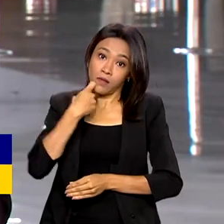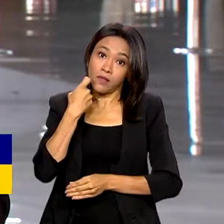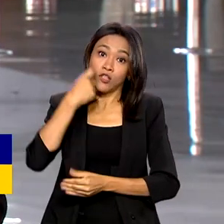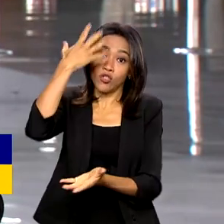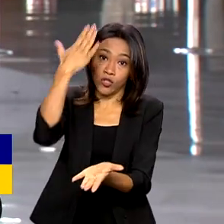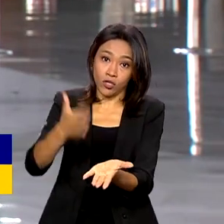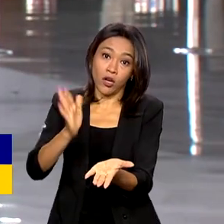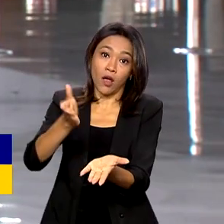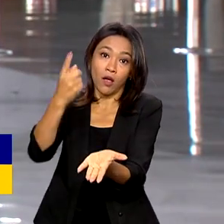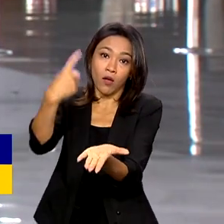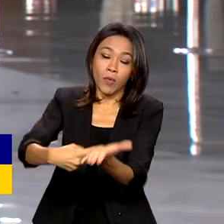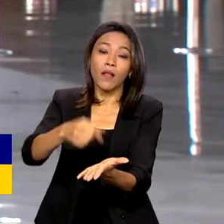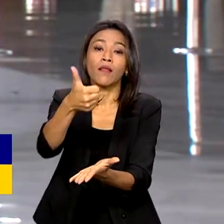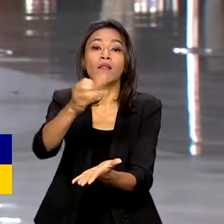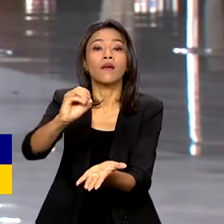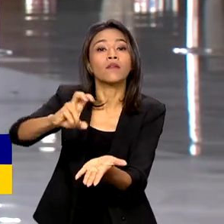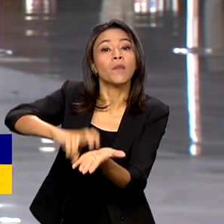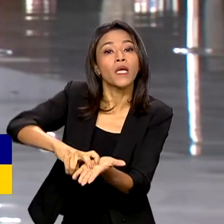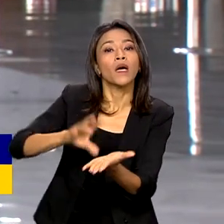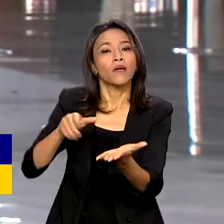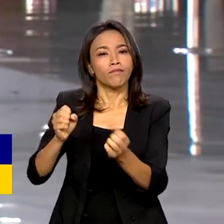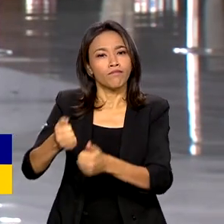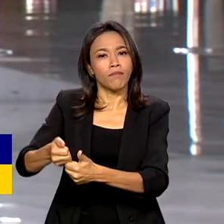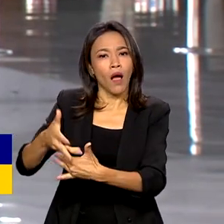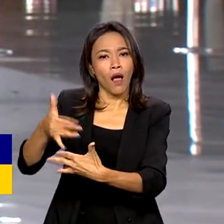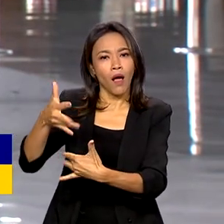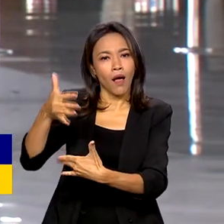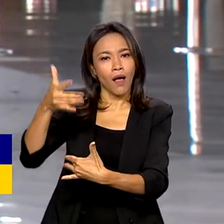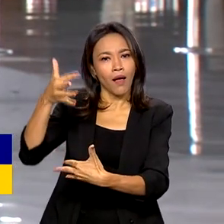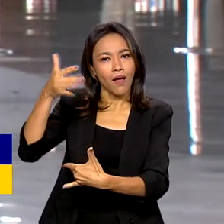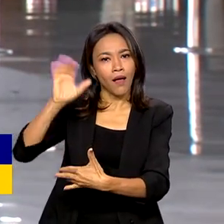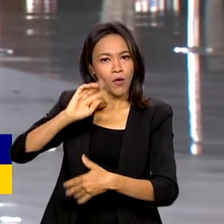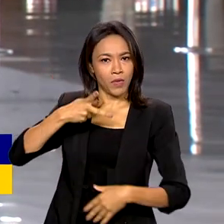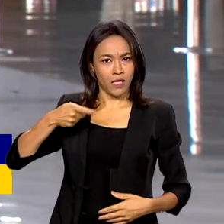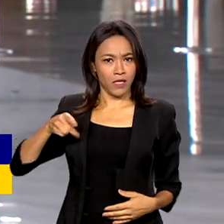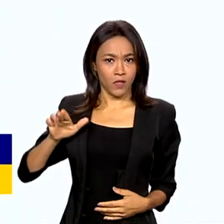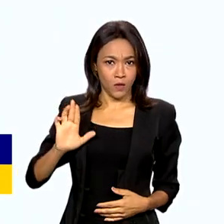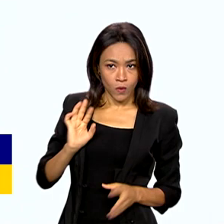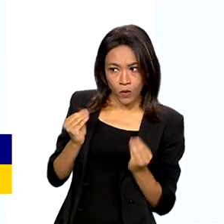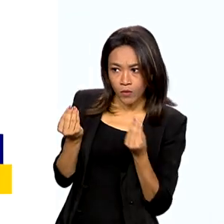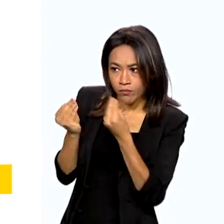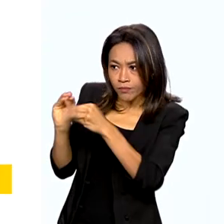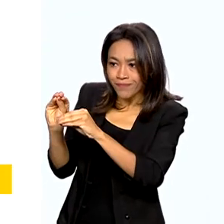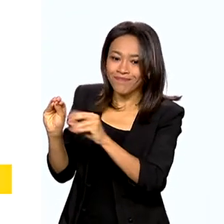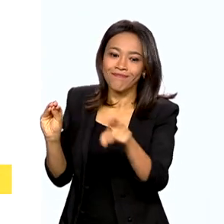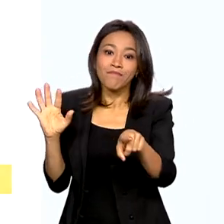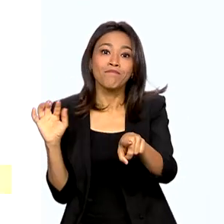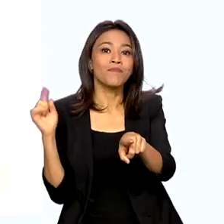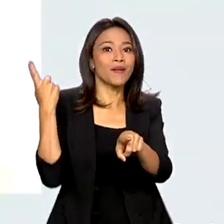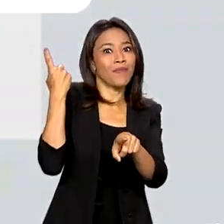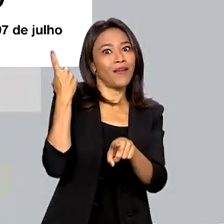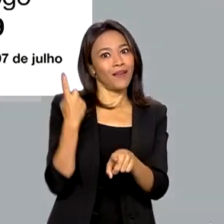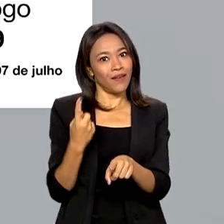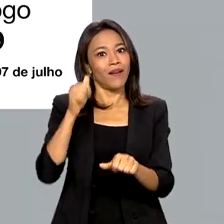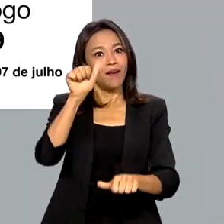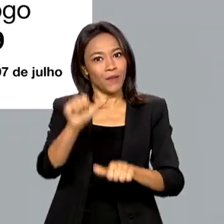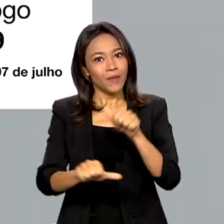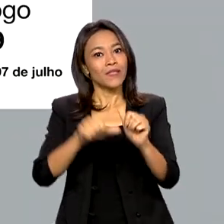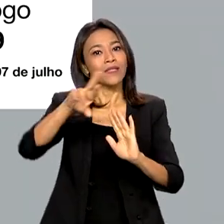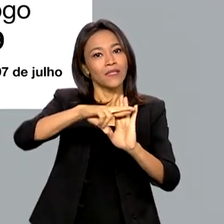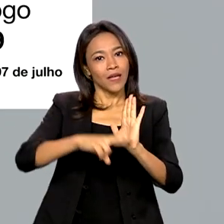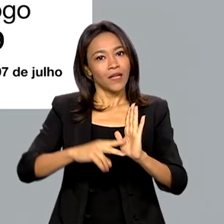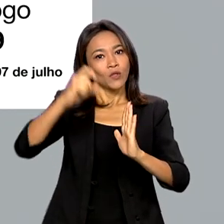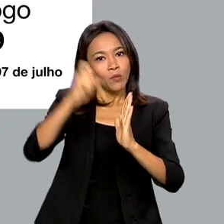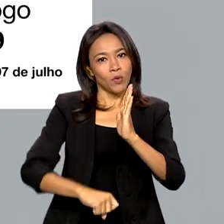marcada para as 10 horas da manhã, né. Nas redes sociais, né, o presidente Lula disse que o Brasil terá a primeira reforma tributária aí no